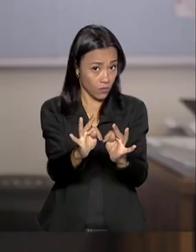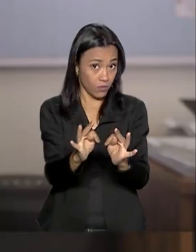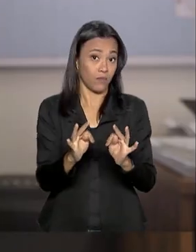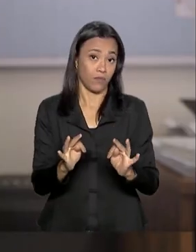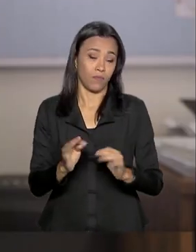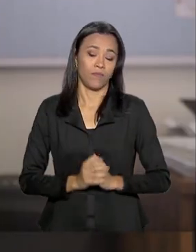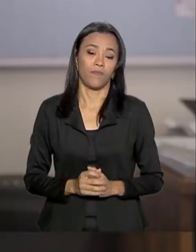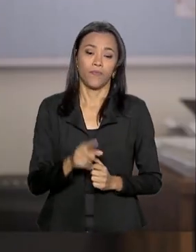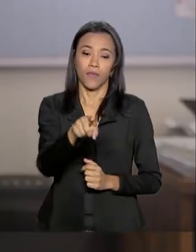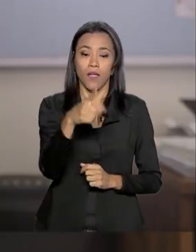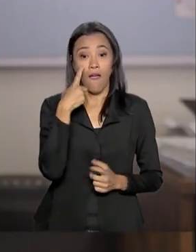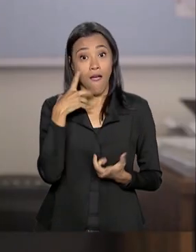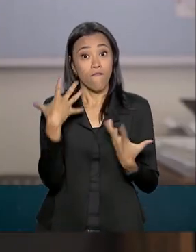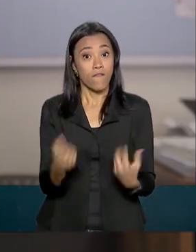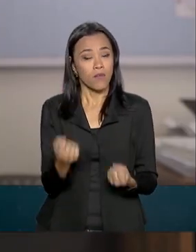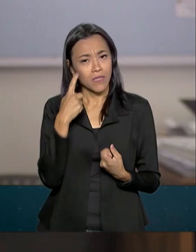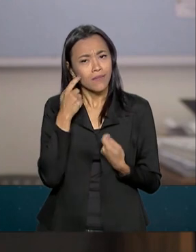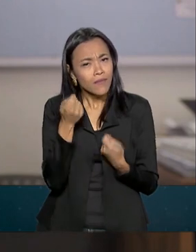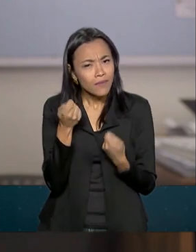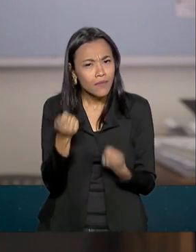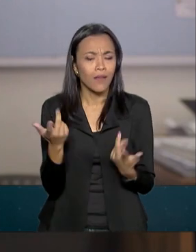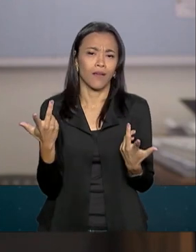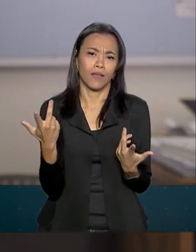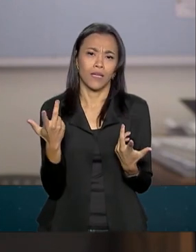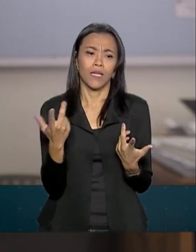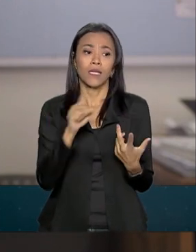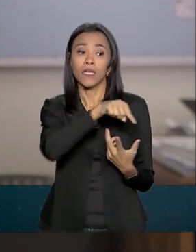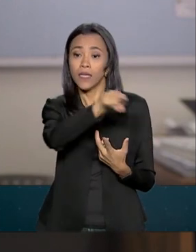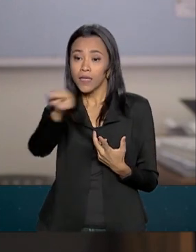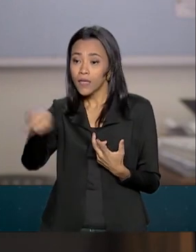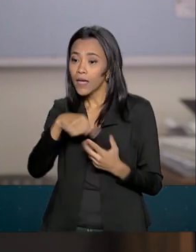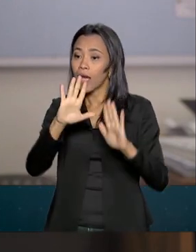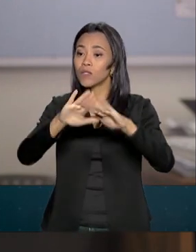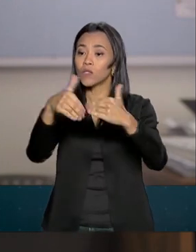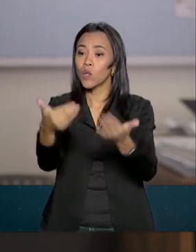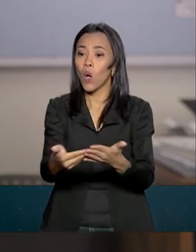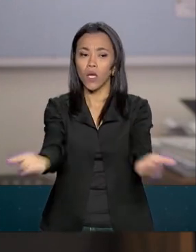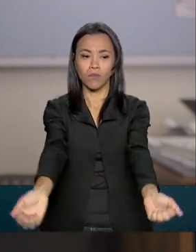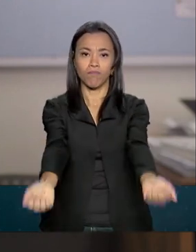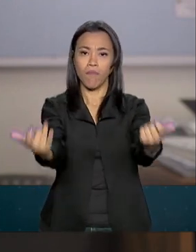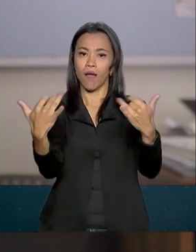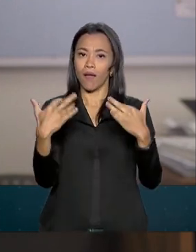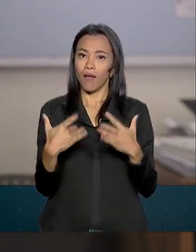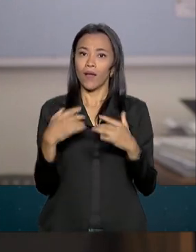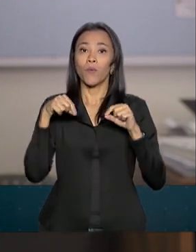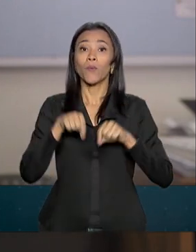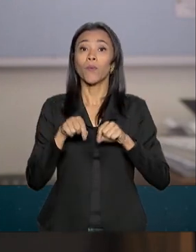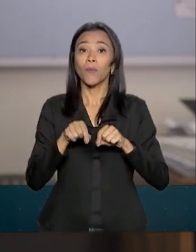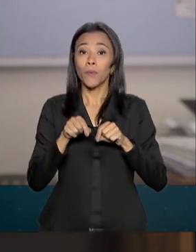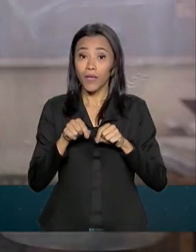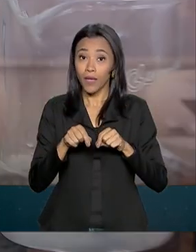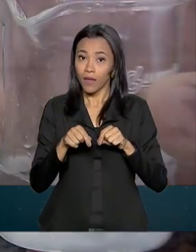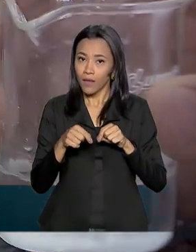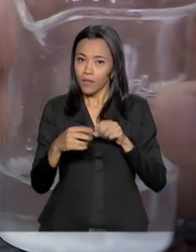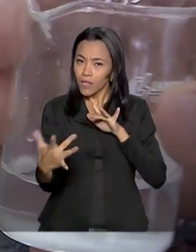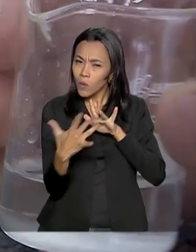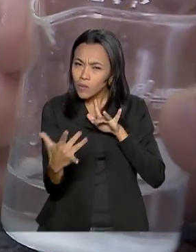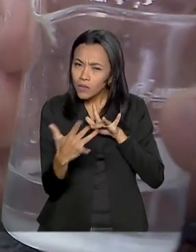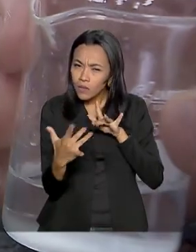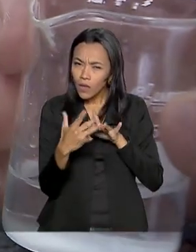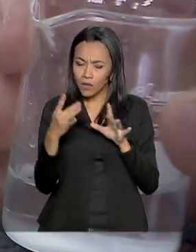e vai conseguir colocar as escolas dentro dos equipamentos de ensino e pesquisa,